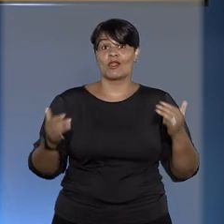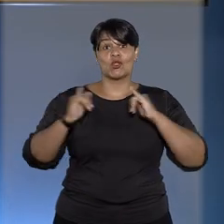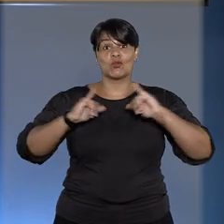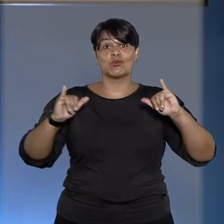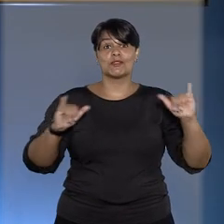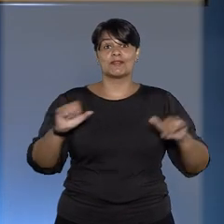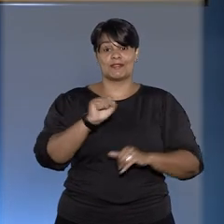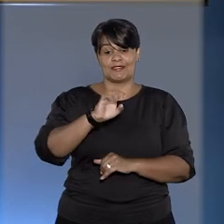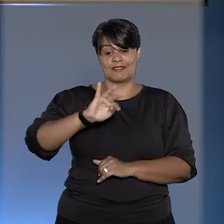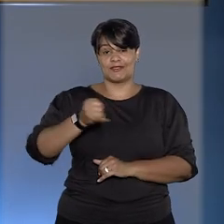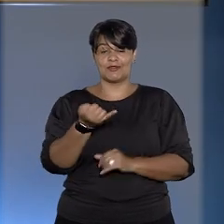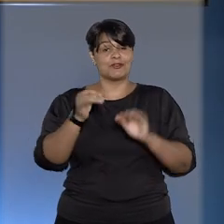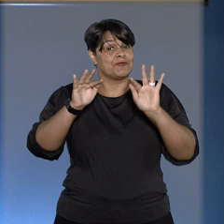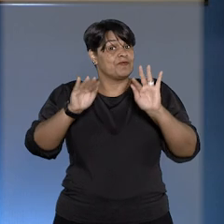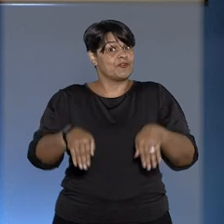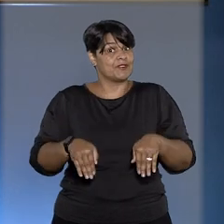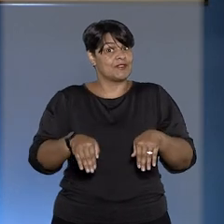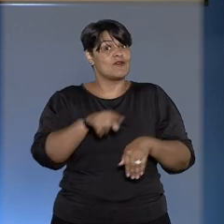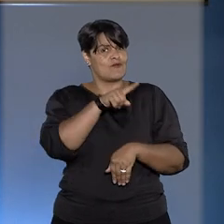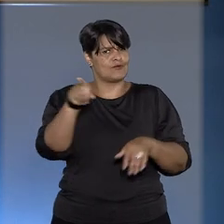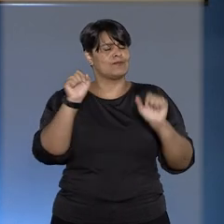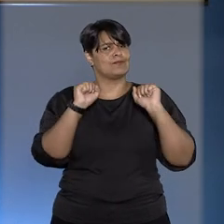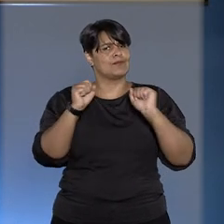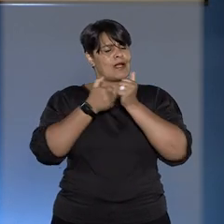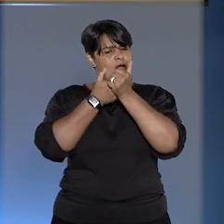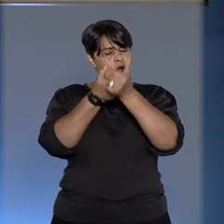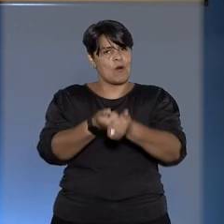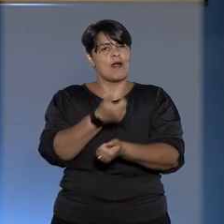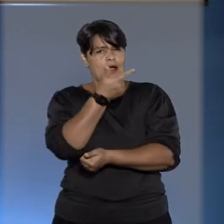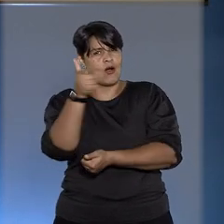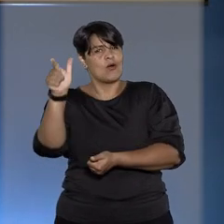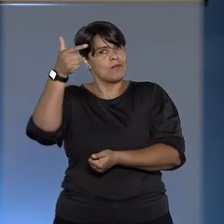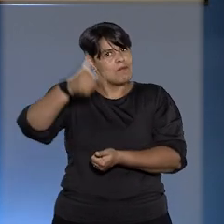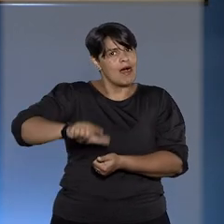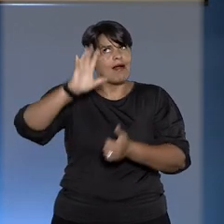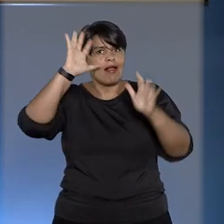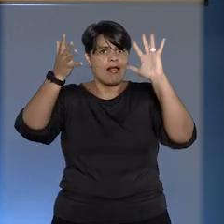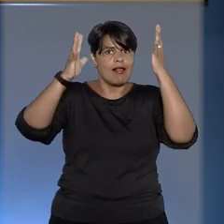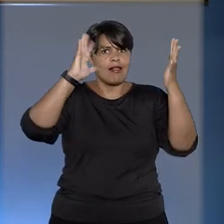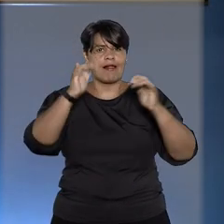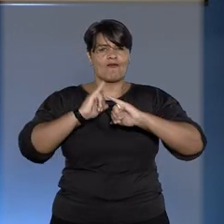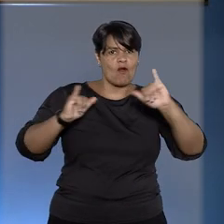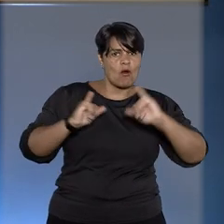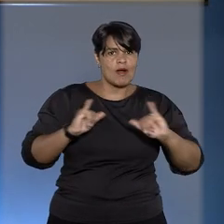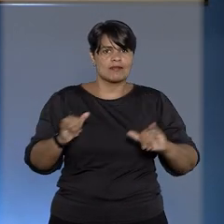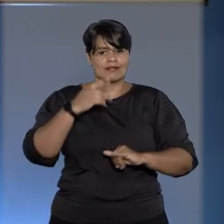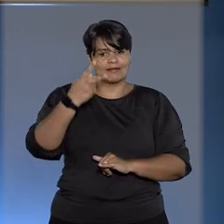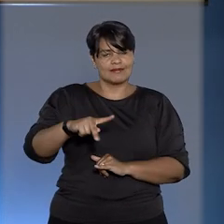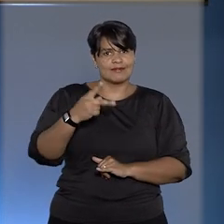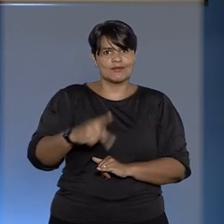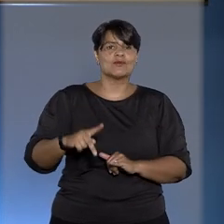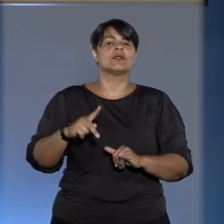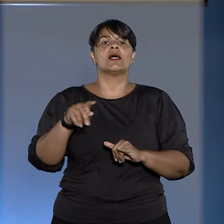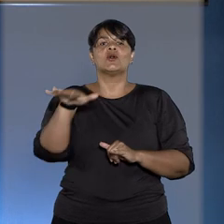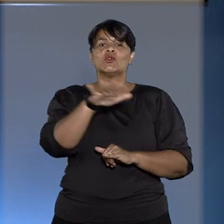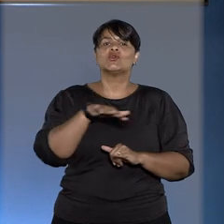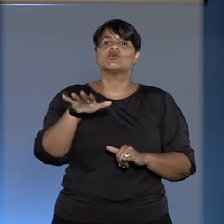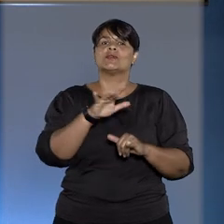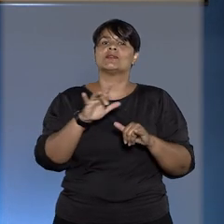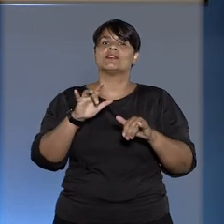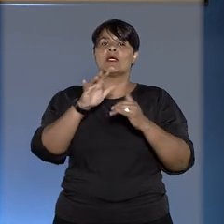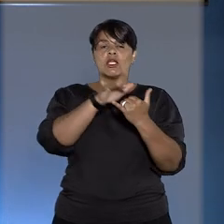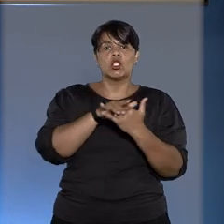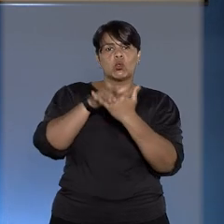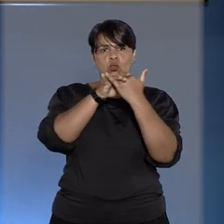Notícias fica por aqui, mas você pode acompanhar outras decisões e informações do tribunal no nosso canal